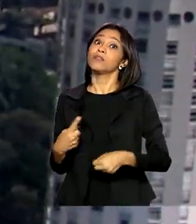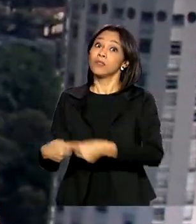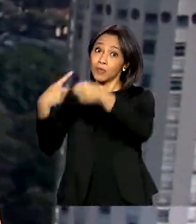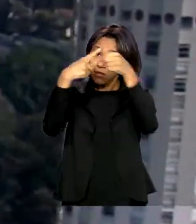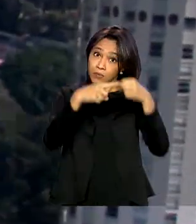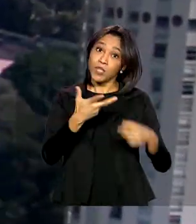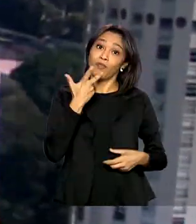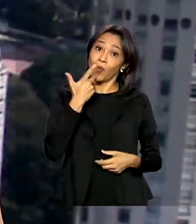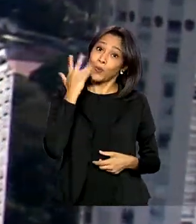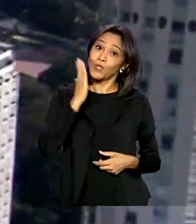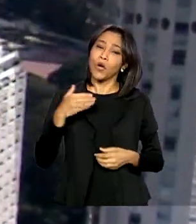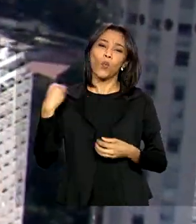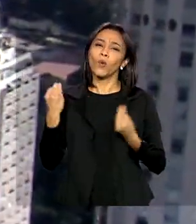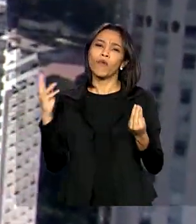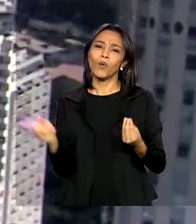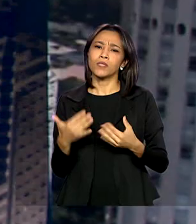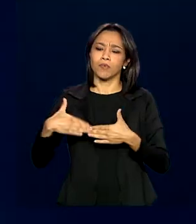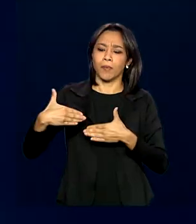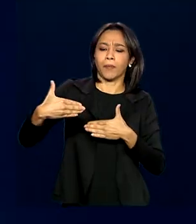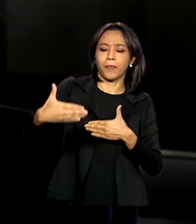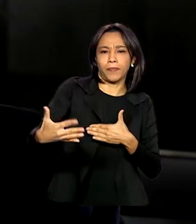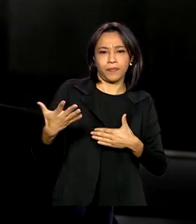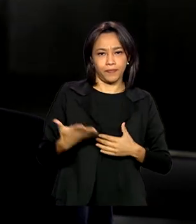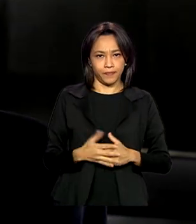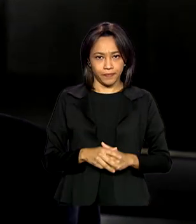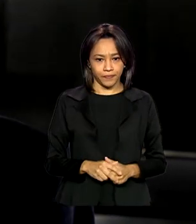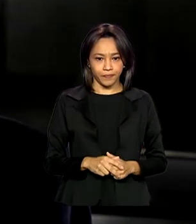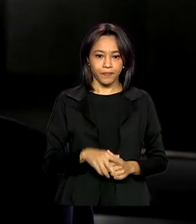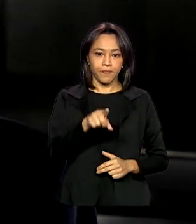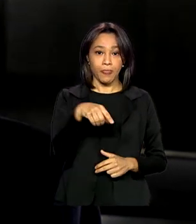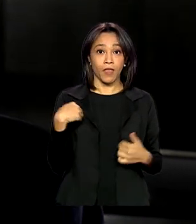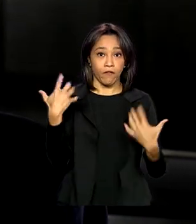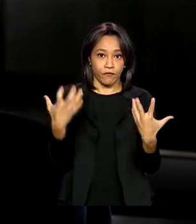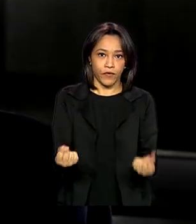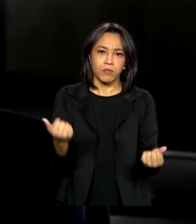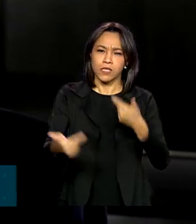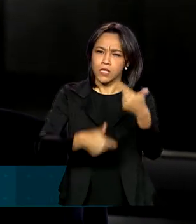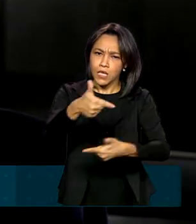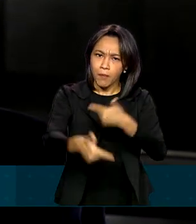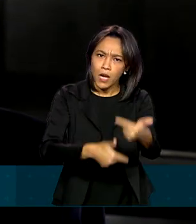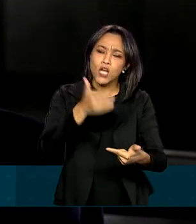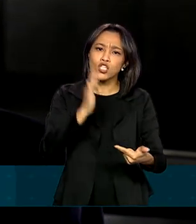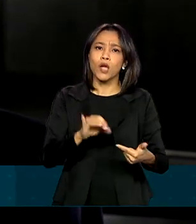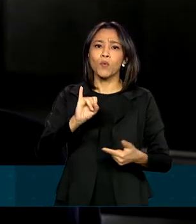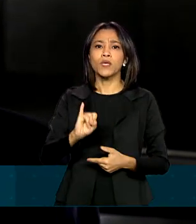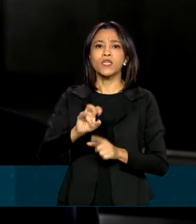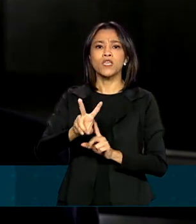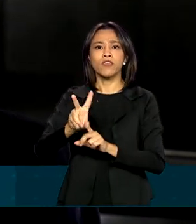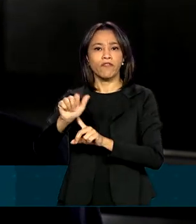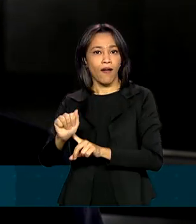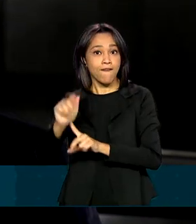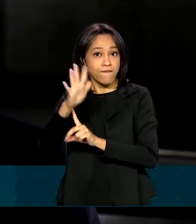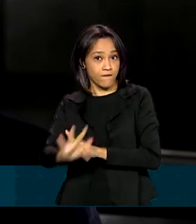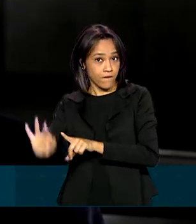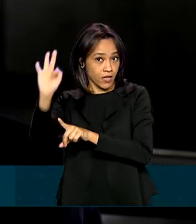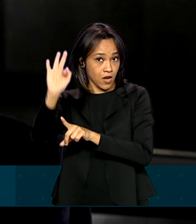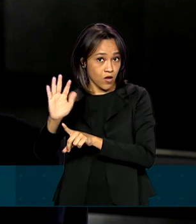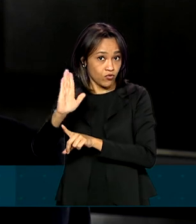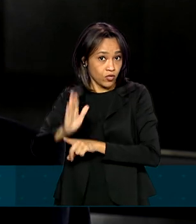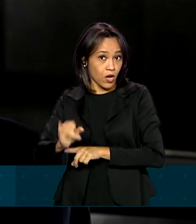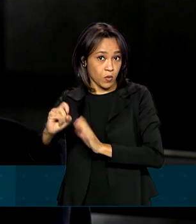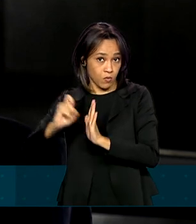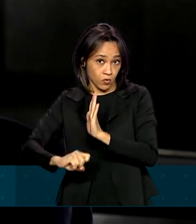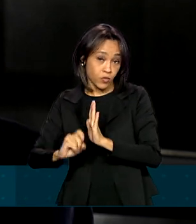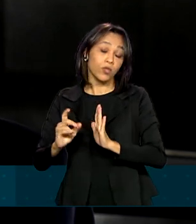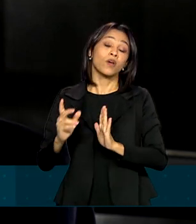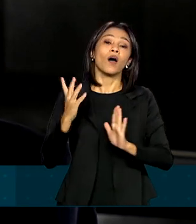e falou dos próximos passos. Nós vamos trabalhar juntos, entramos com o IVA Federal, estamos conversando também com